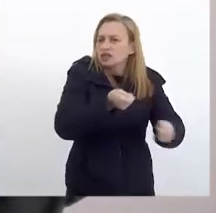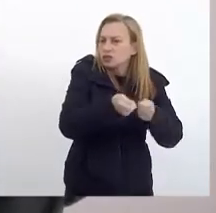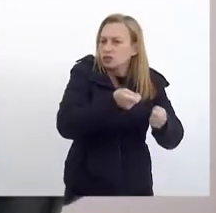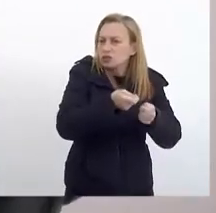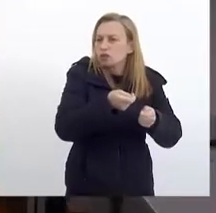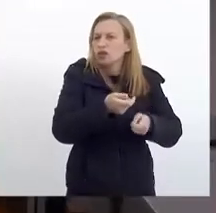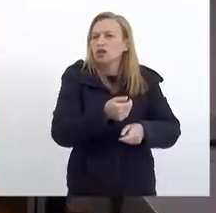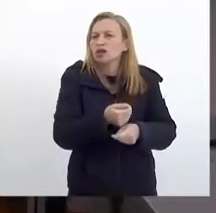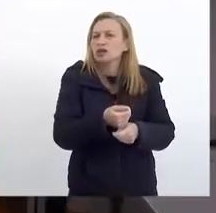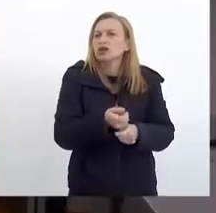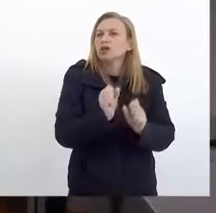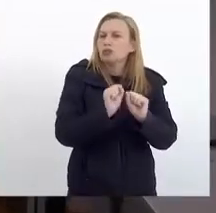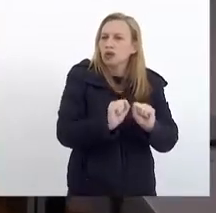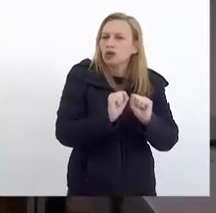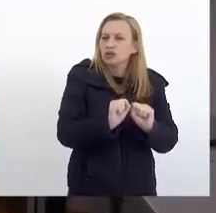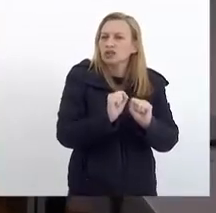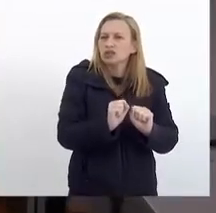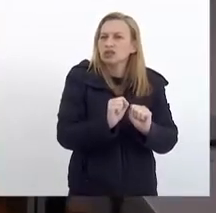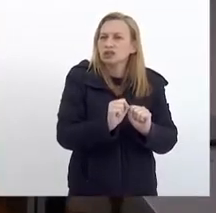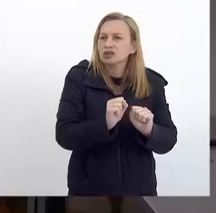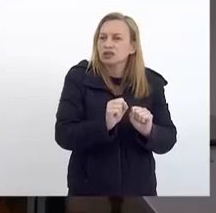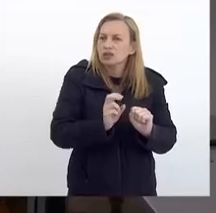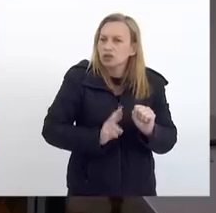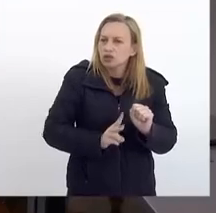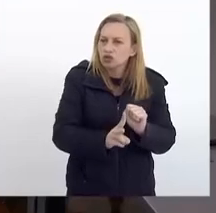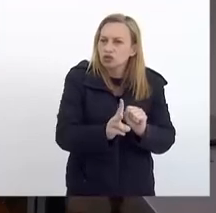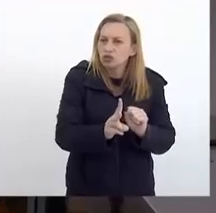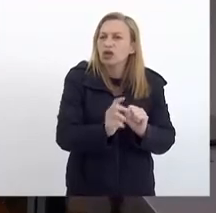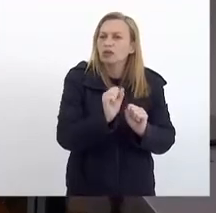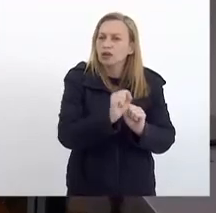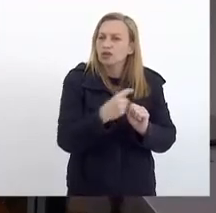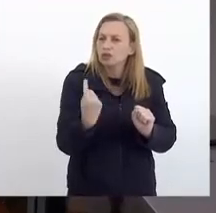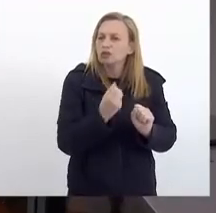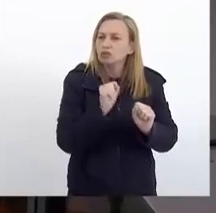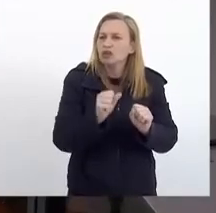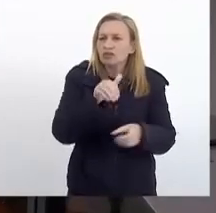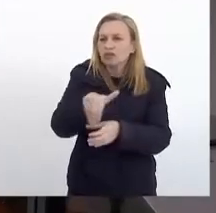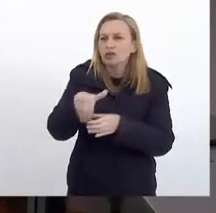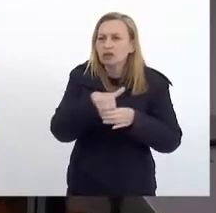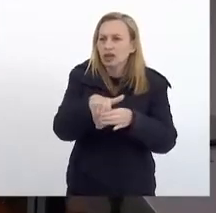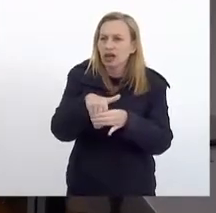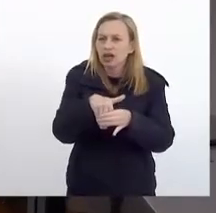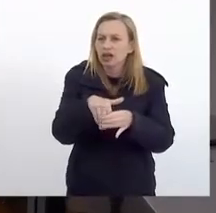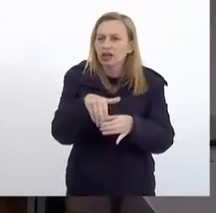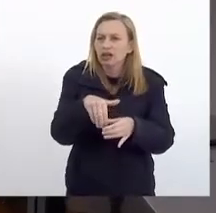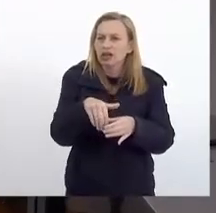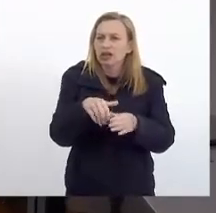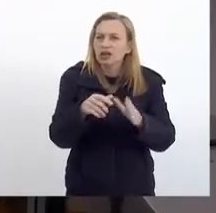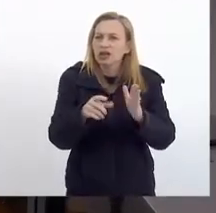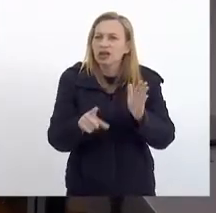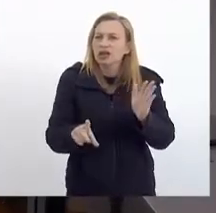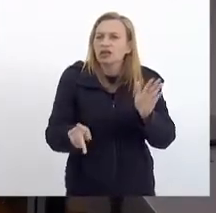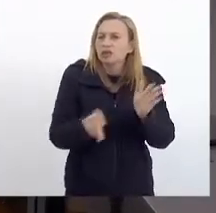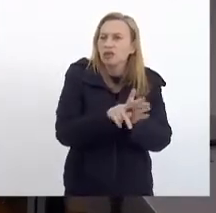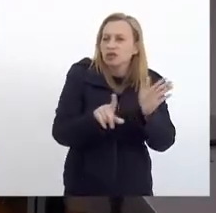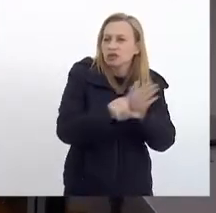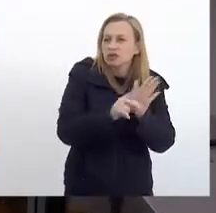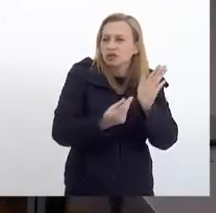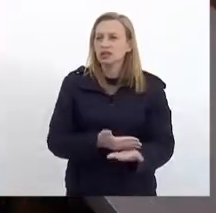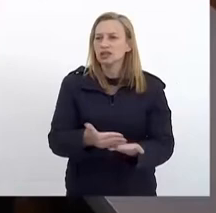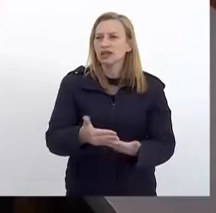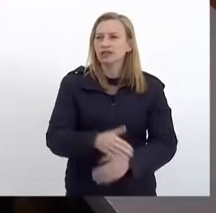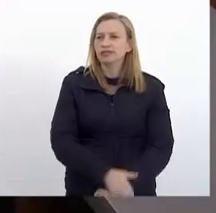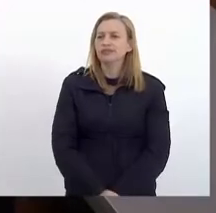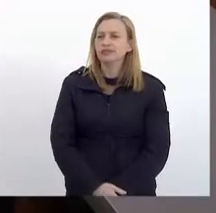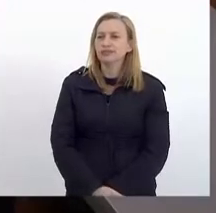controle, para que possa ficar, para que a gente possa votar o parecer da LDO. Obrigado a todos e fico com Deus.